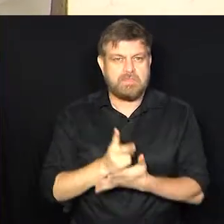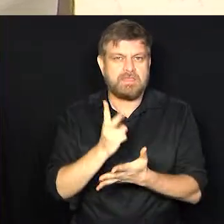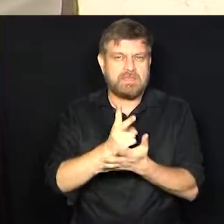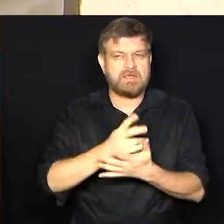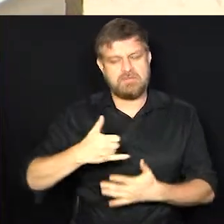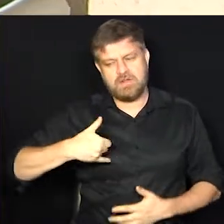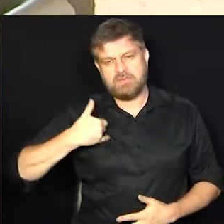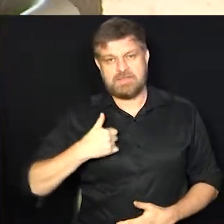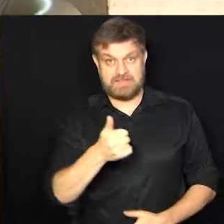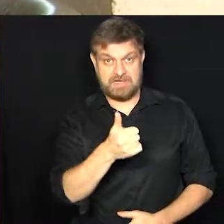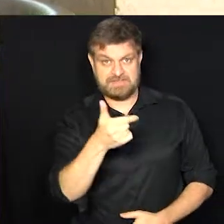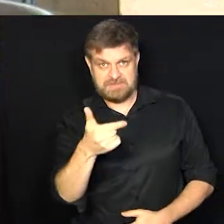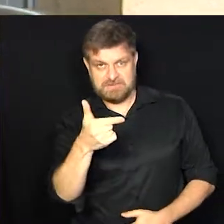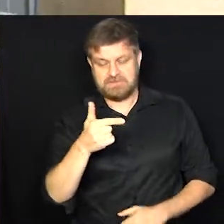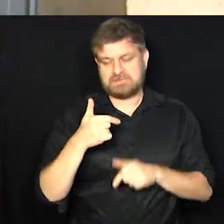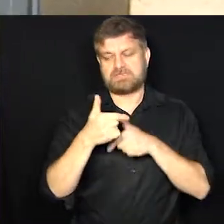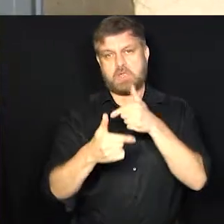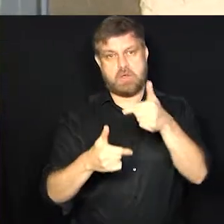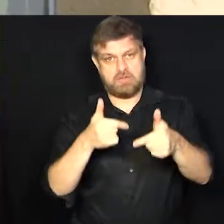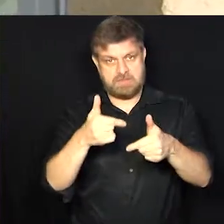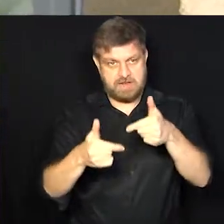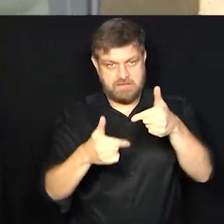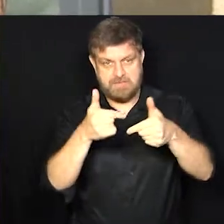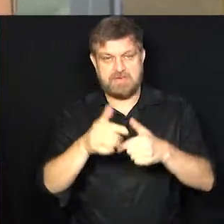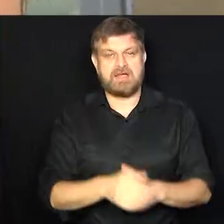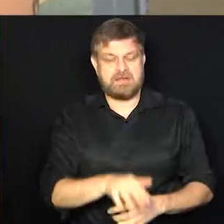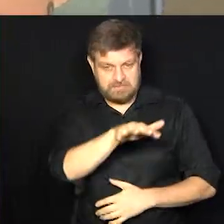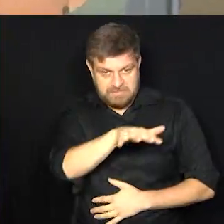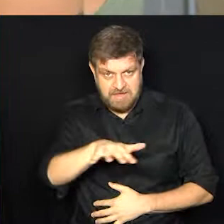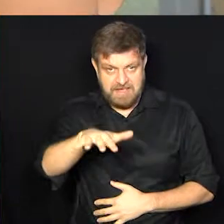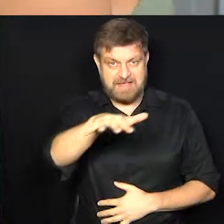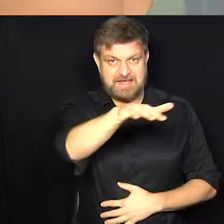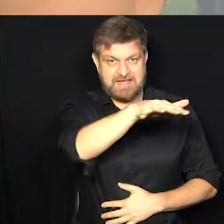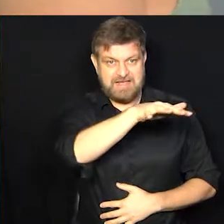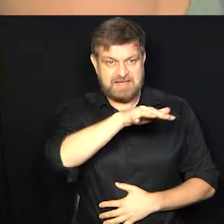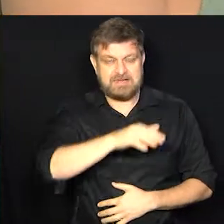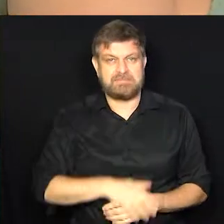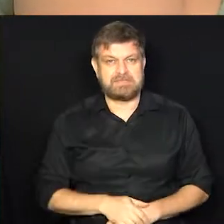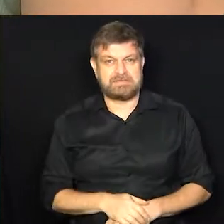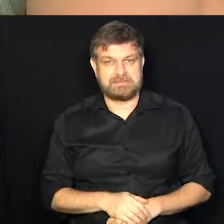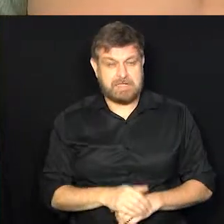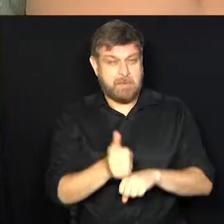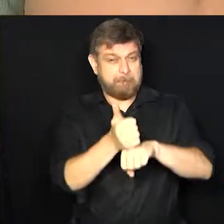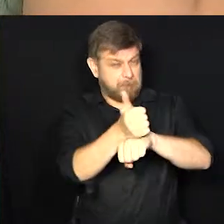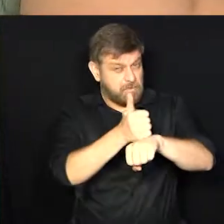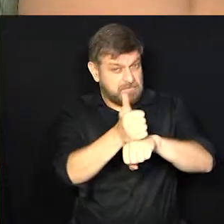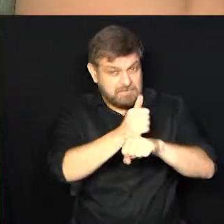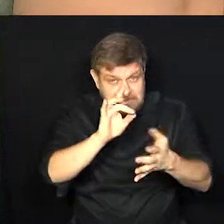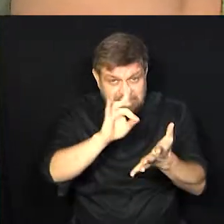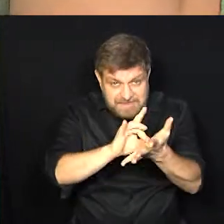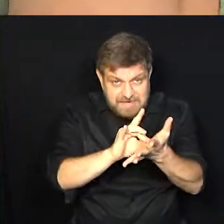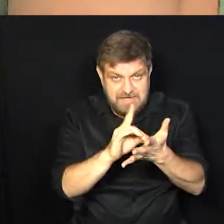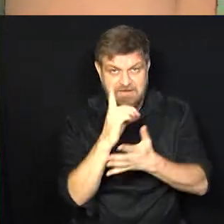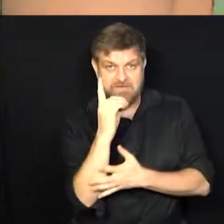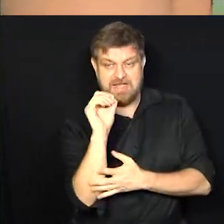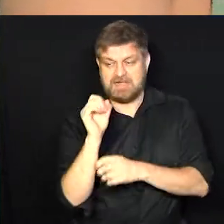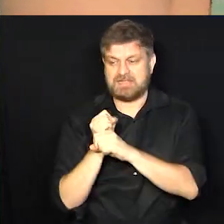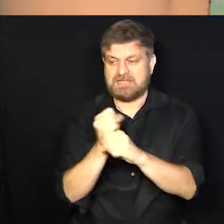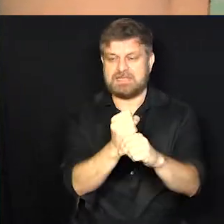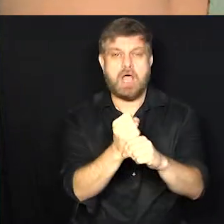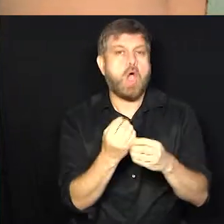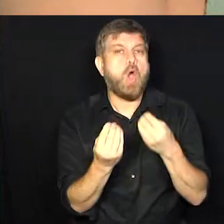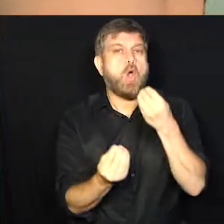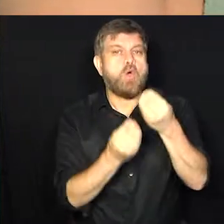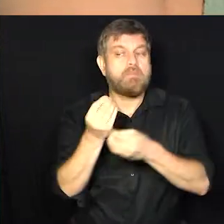os meus 12 anos que eu trabalho, que eu atuo na área, mas efetivamente 10 anos. E como você se